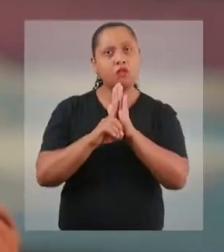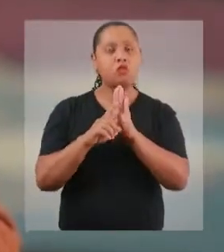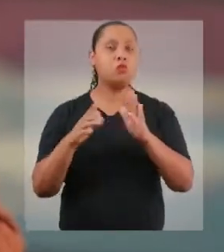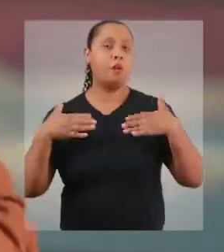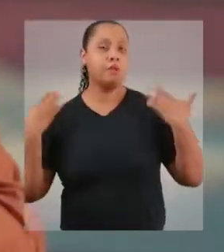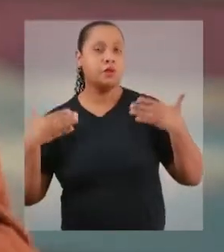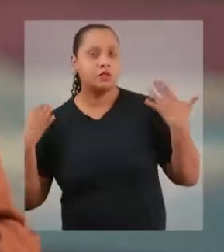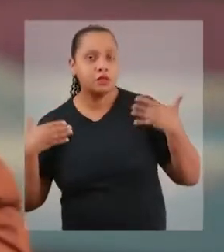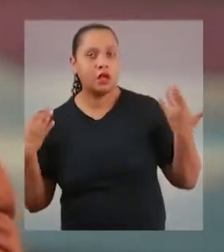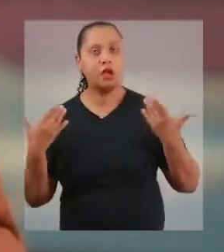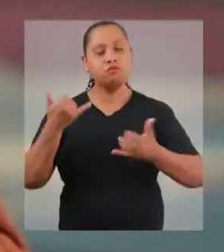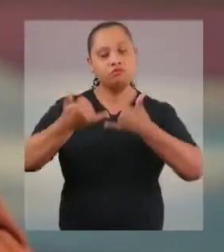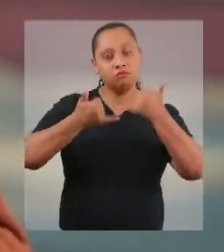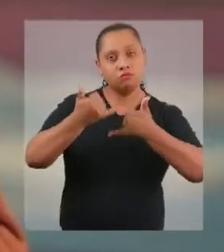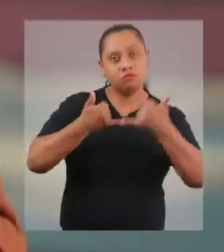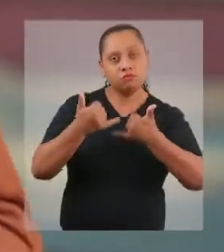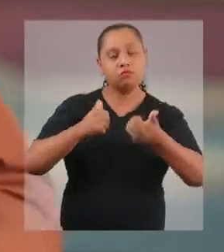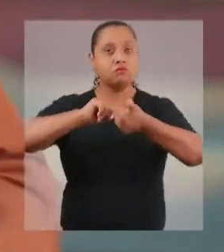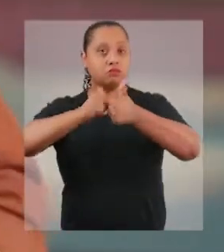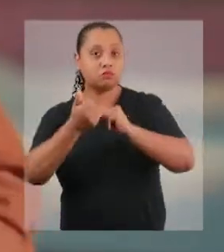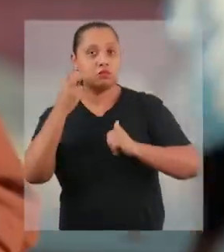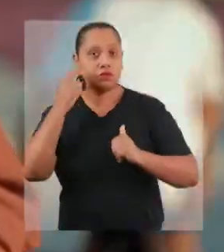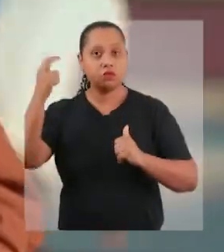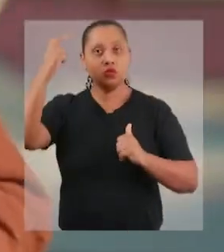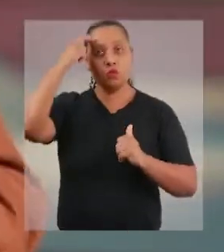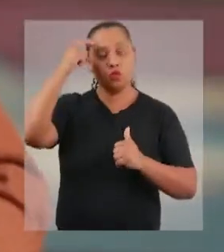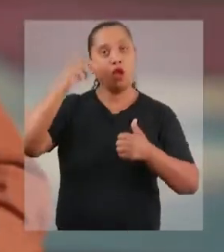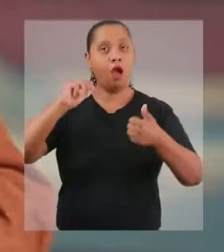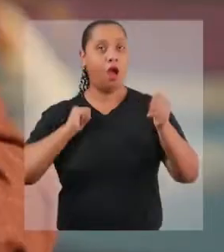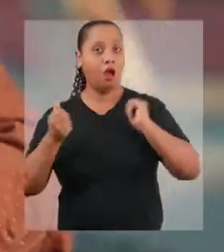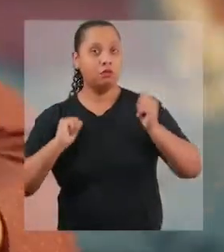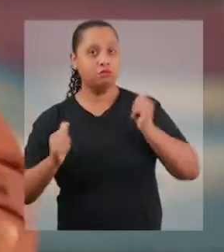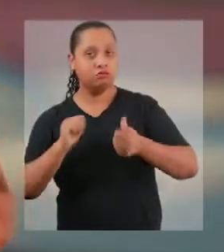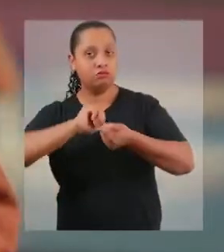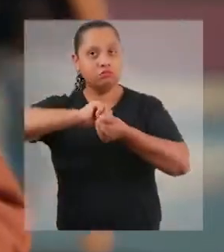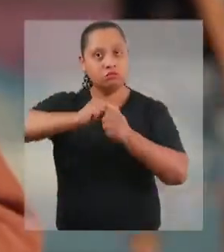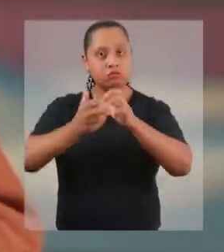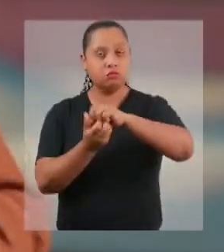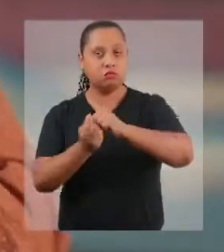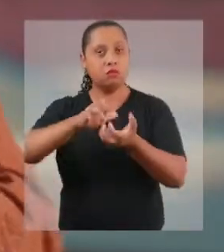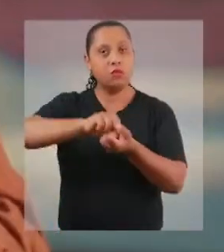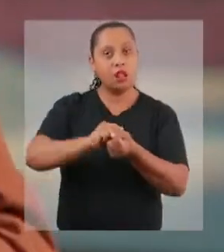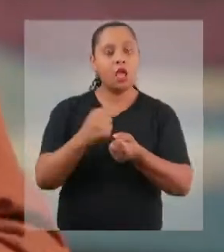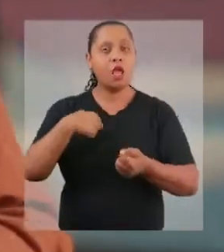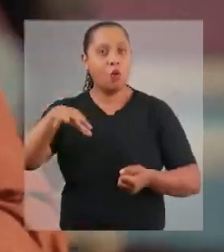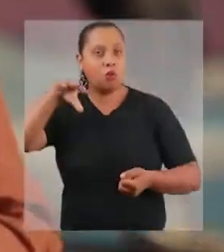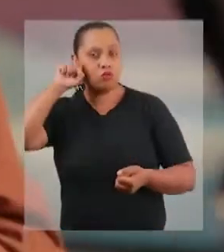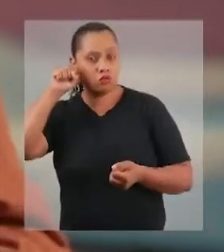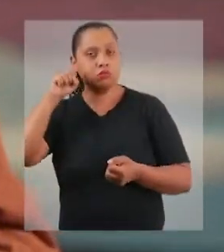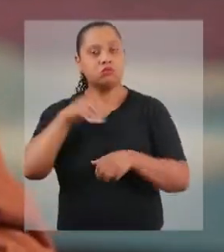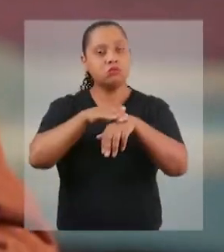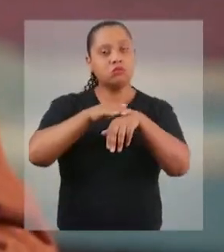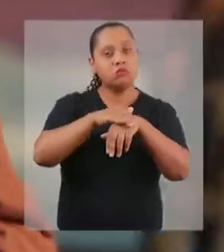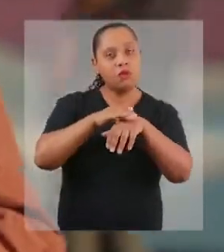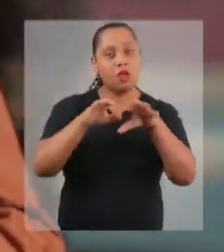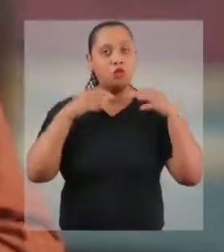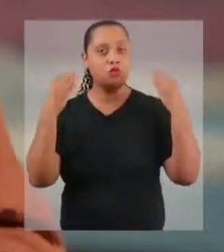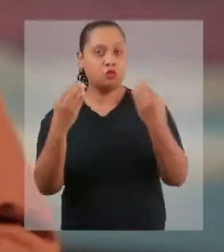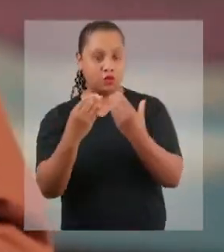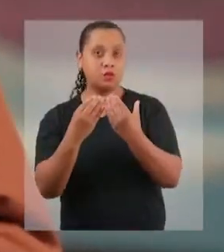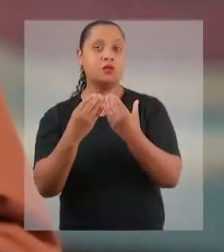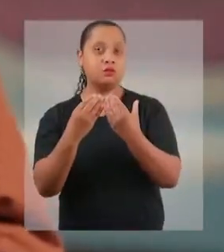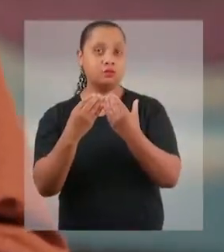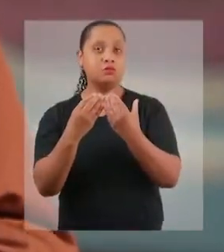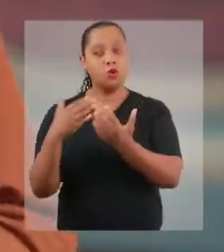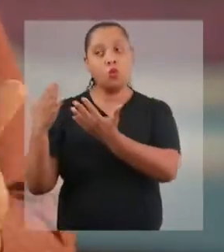juventude é o presente. A juventude tem o direito ao lazer, à recriação, aos esportes, à cultura, às